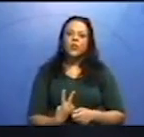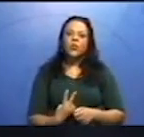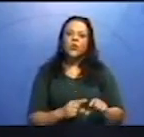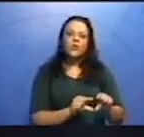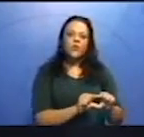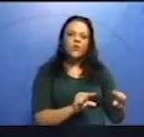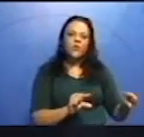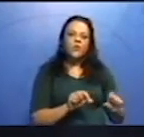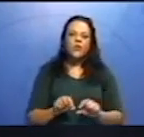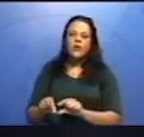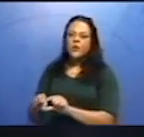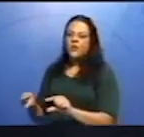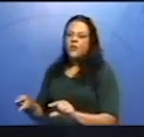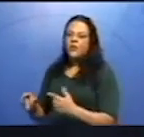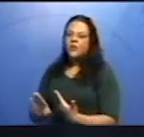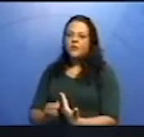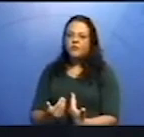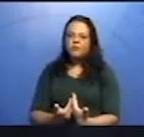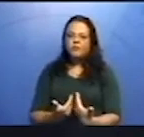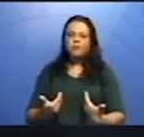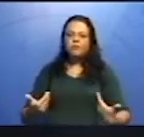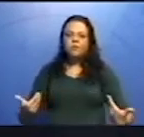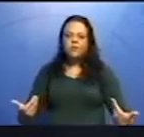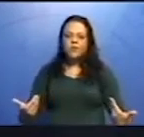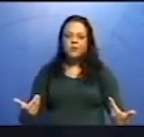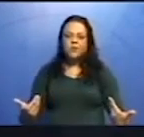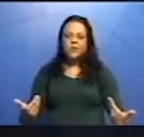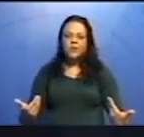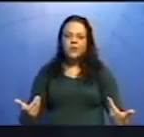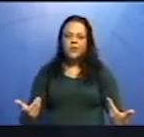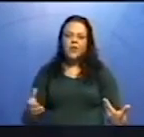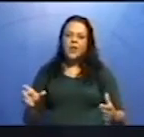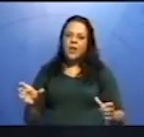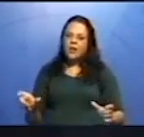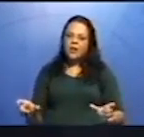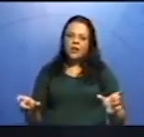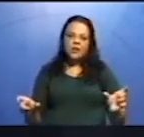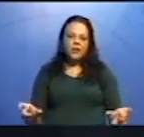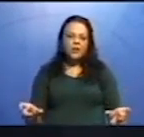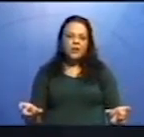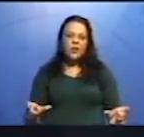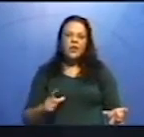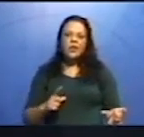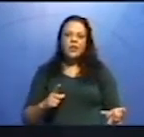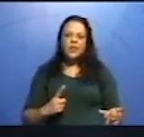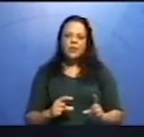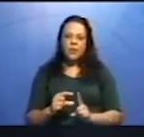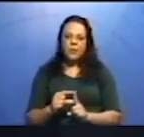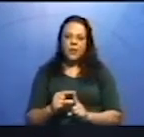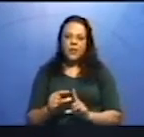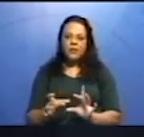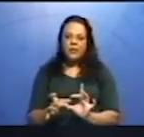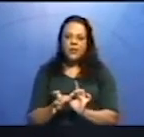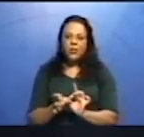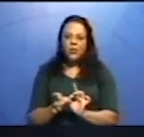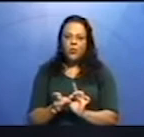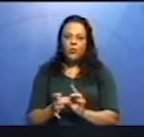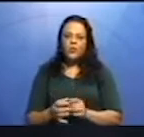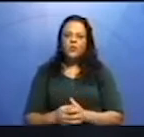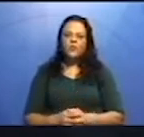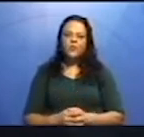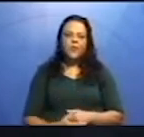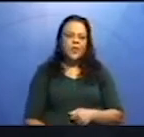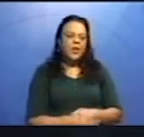independentes aqui, interligadas por uma conjunção. Na primeira